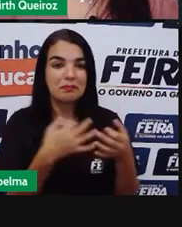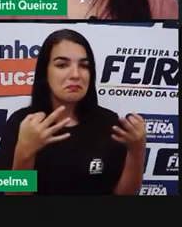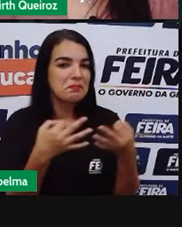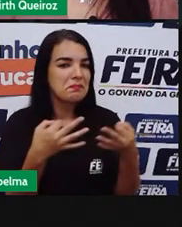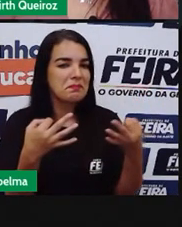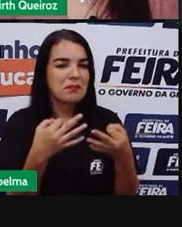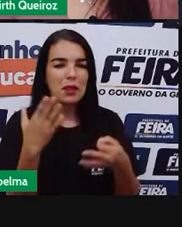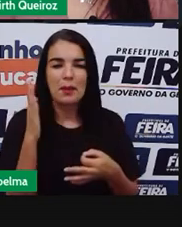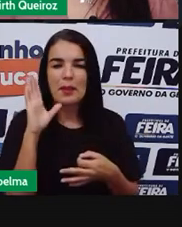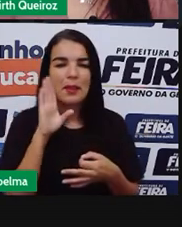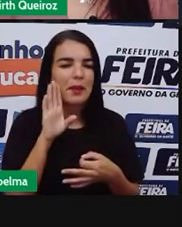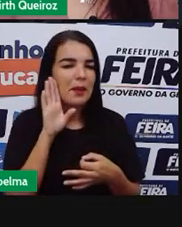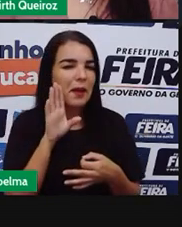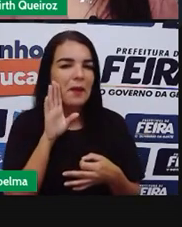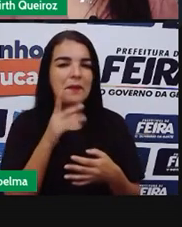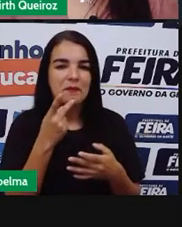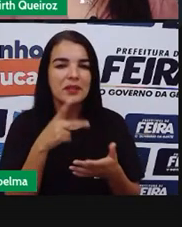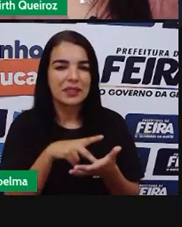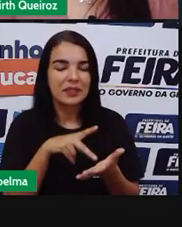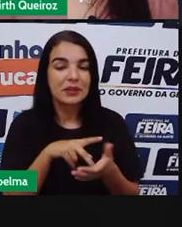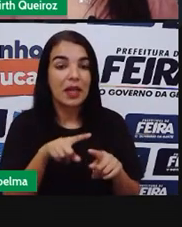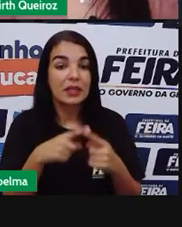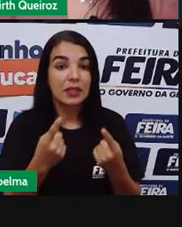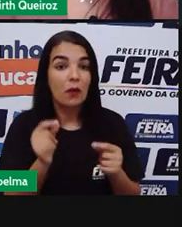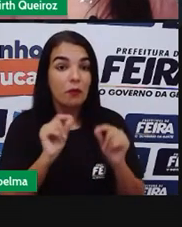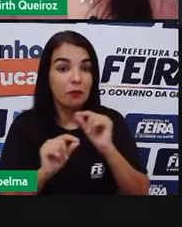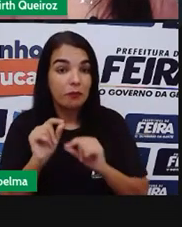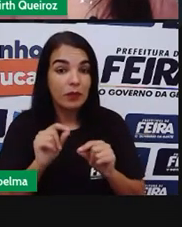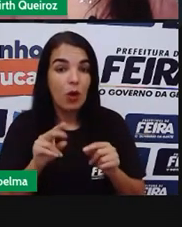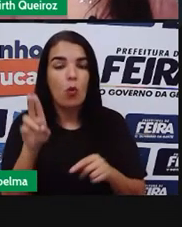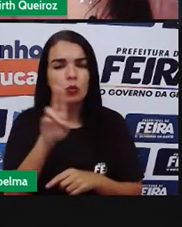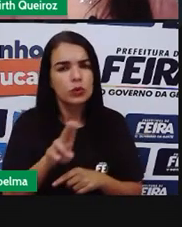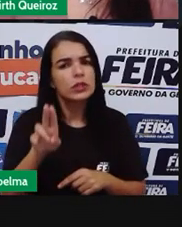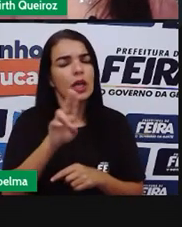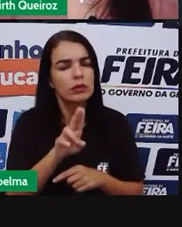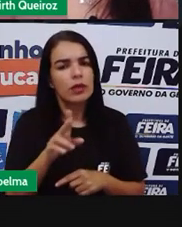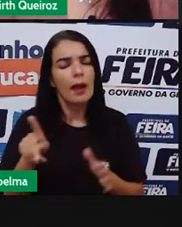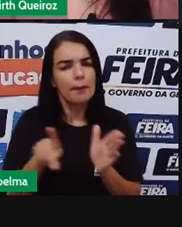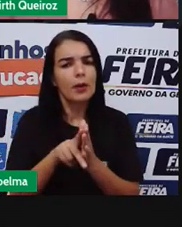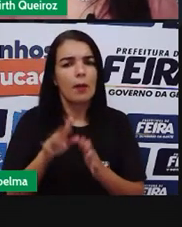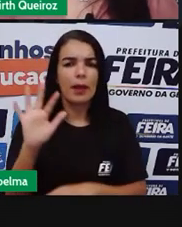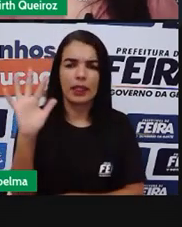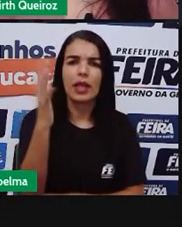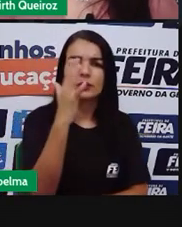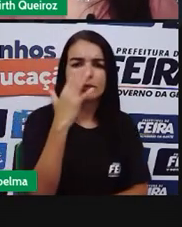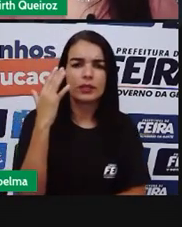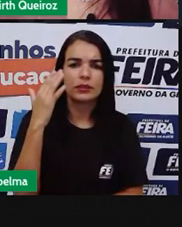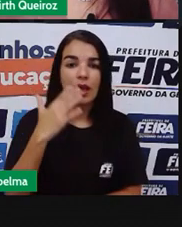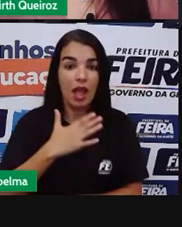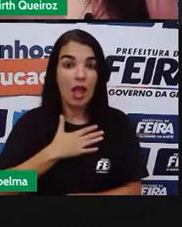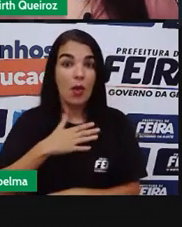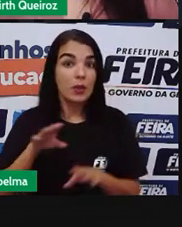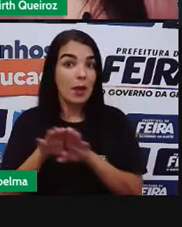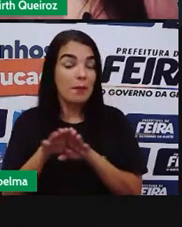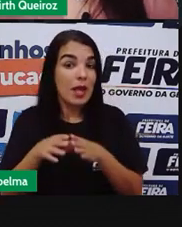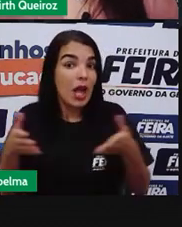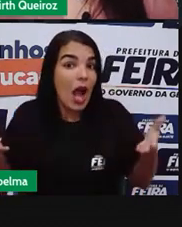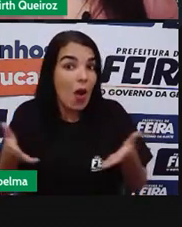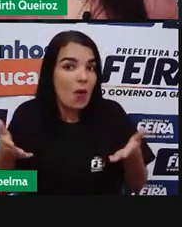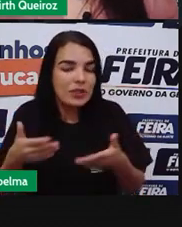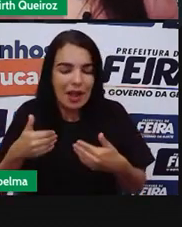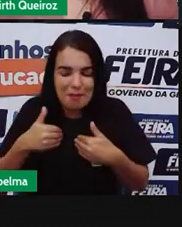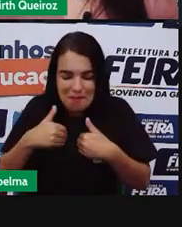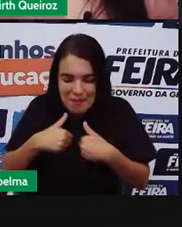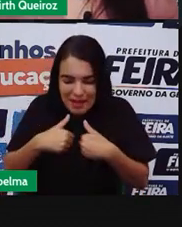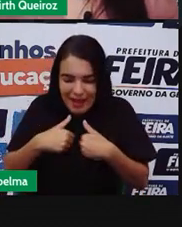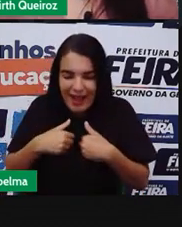Muito legal Tudo isso aqui Utilizando a própria Natureza E eu trouxe aqui Para vocês Um artista